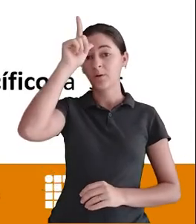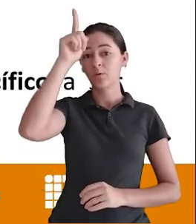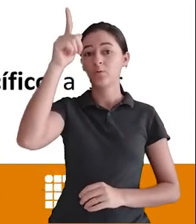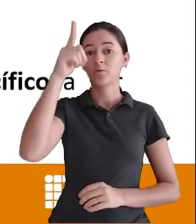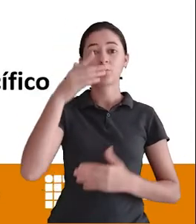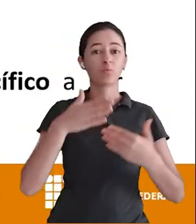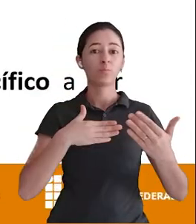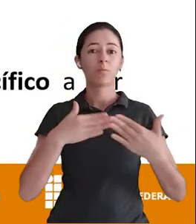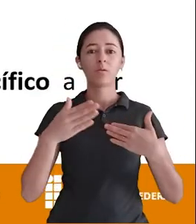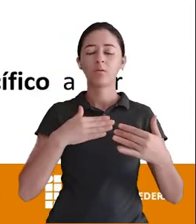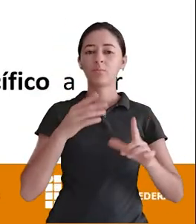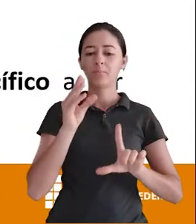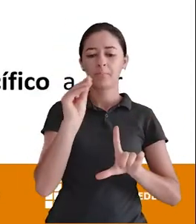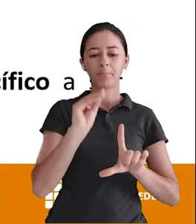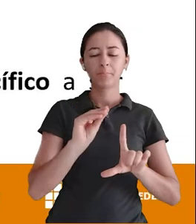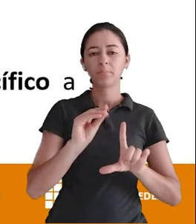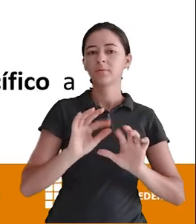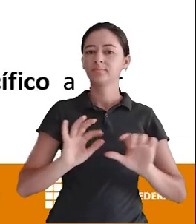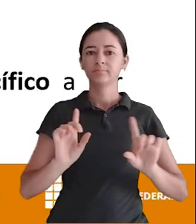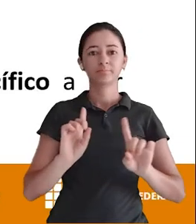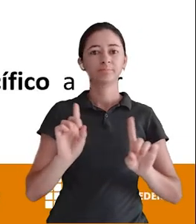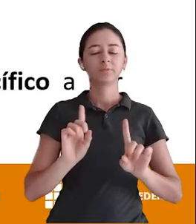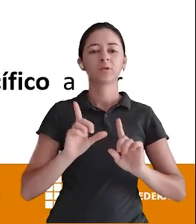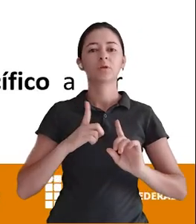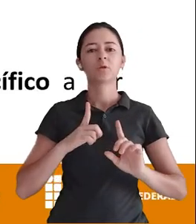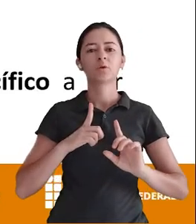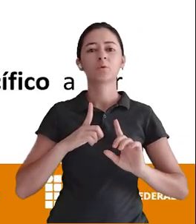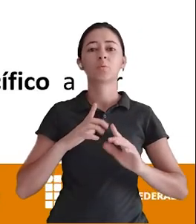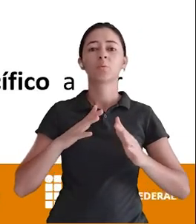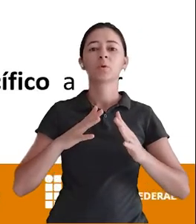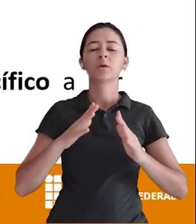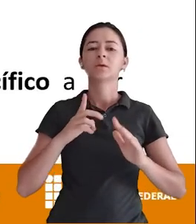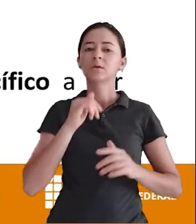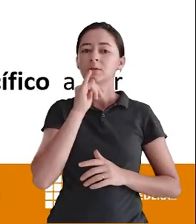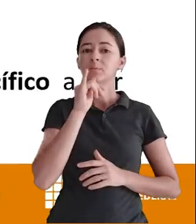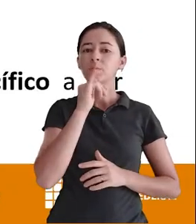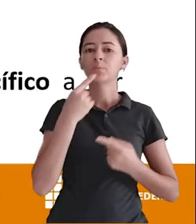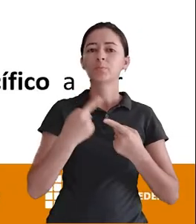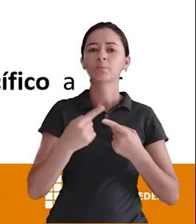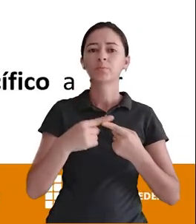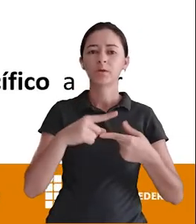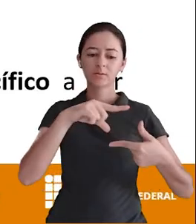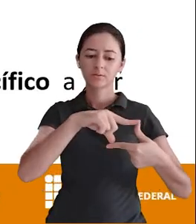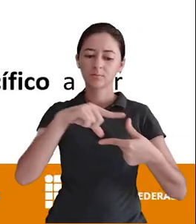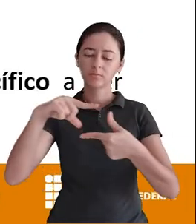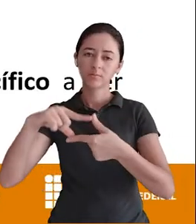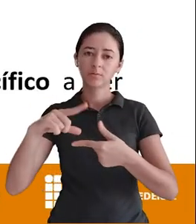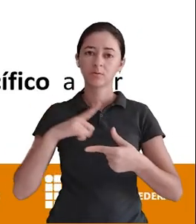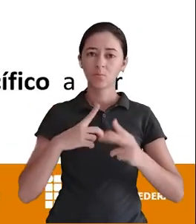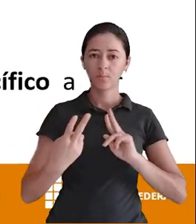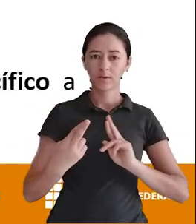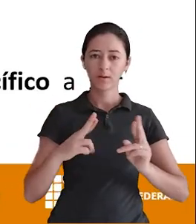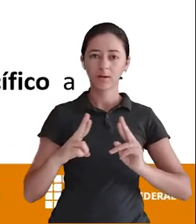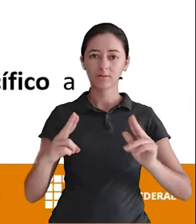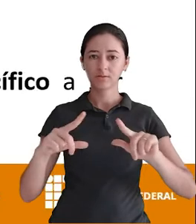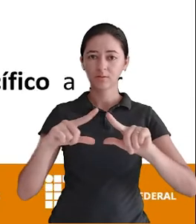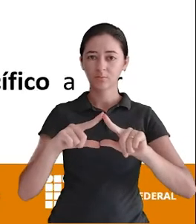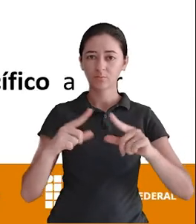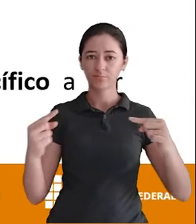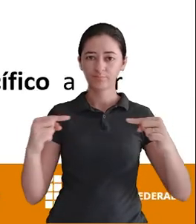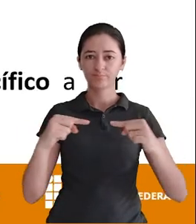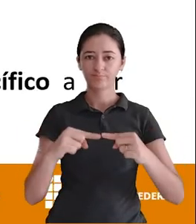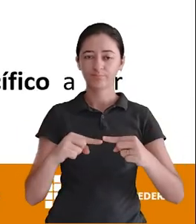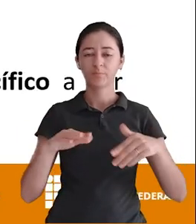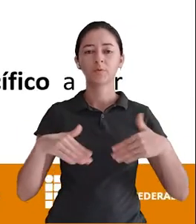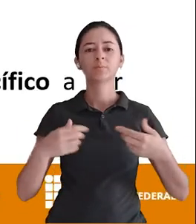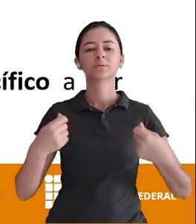eu apagar as tabelas Porque essas tabelas são relacionadas Elas dependem umas das outras Então a gente vai falar sobre isso Mas antes vamos então entrar no